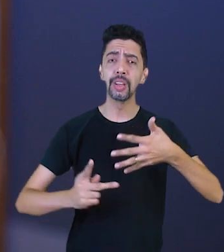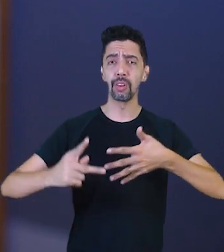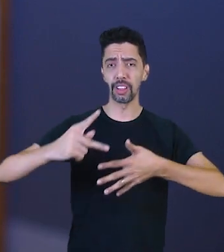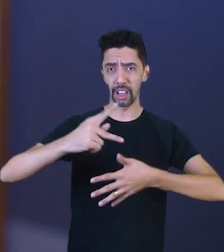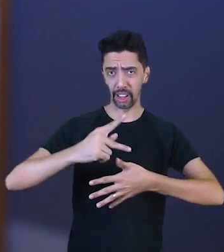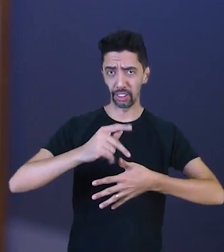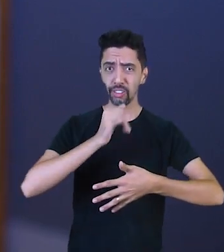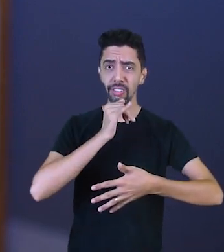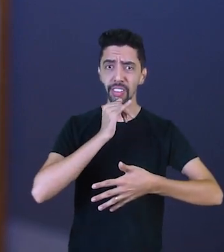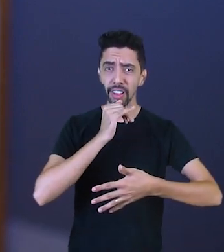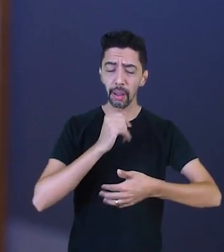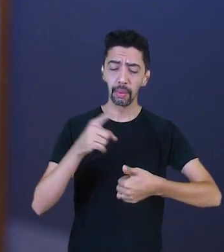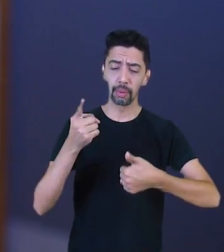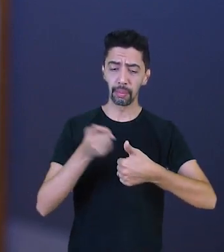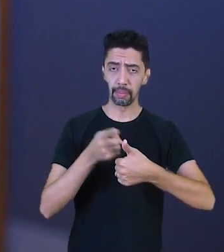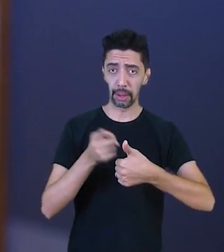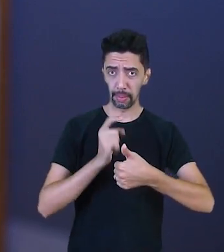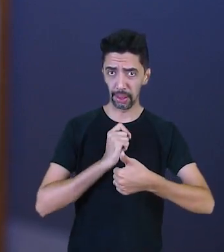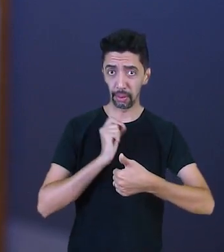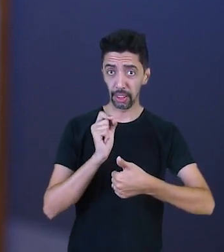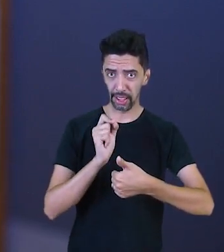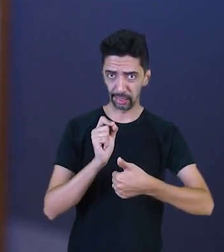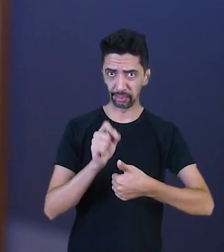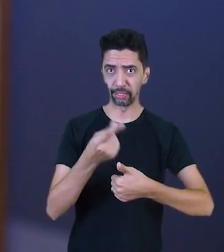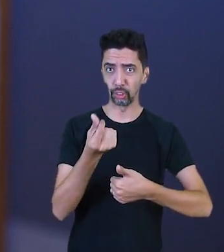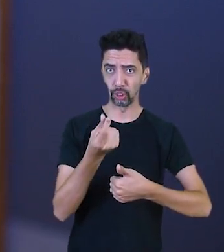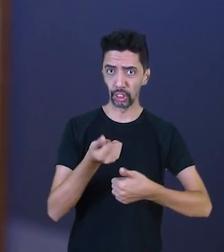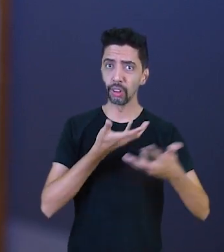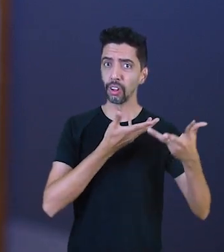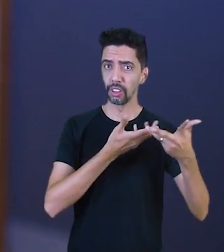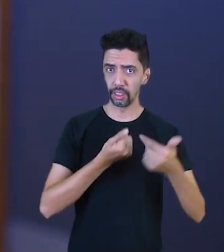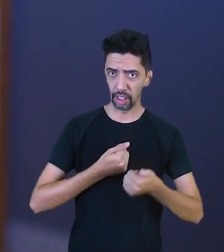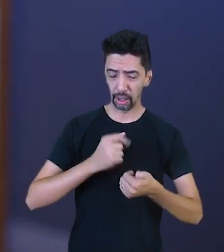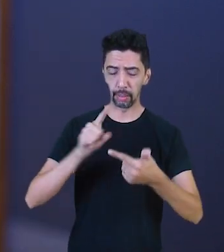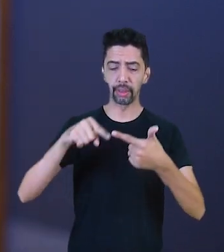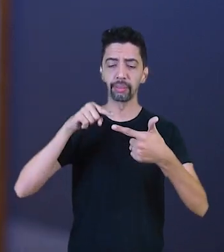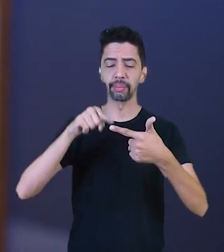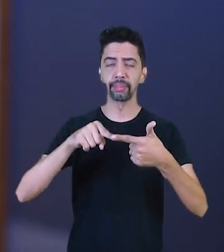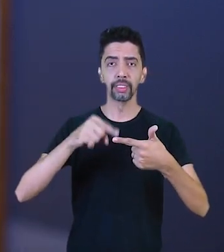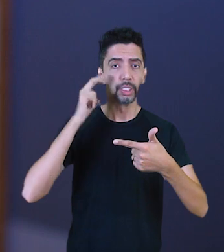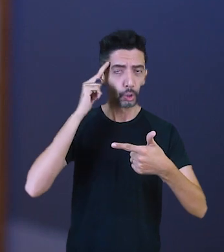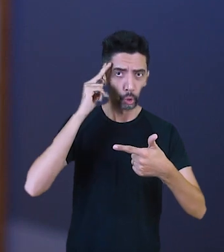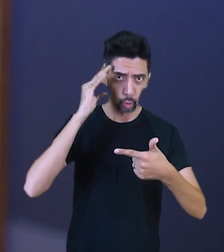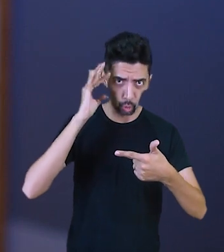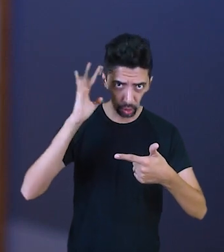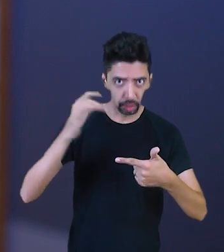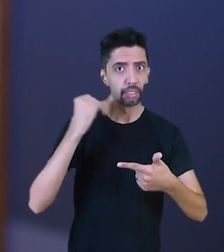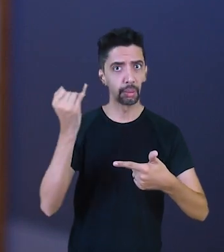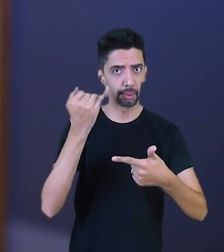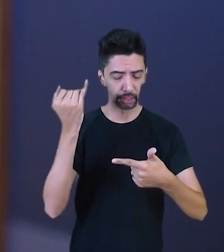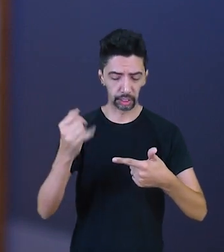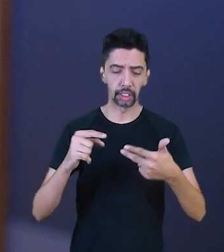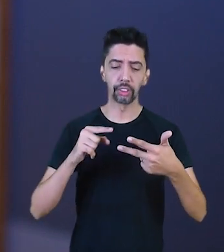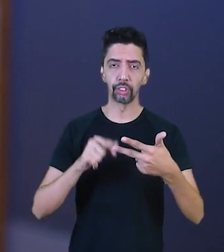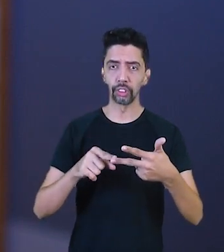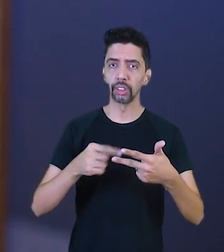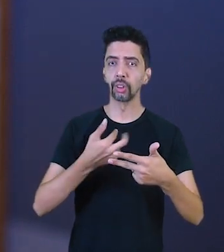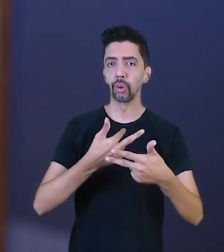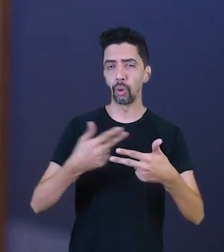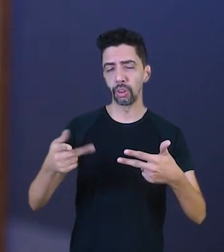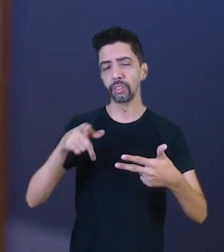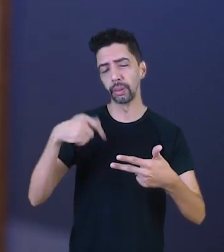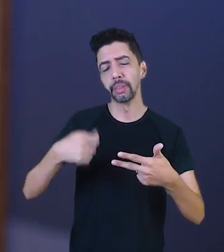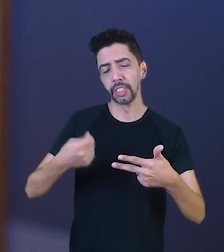eu ganho, tenho os meus sonhos, que sonhos são muito importantes na educação financeira, tenho as minhas necessidades, minhas reservas financeiras,